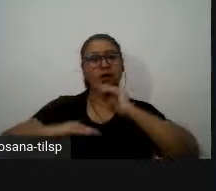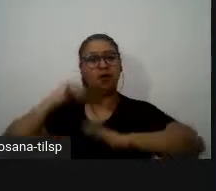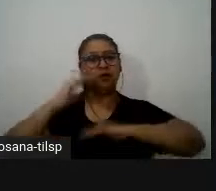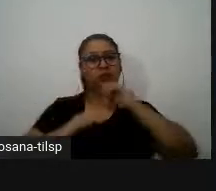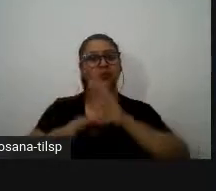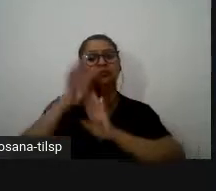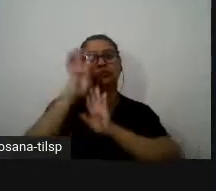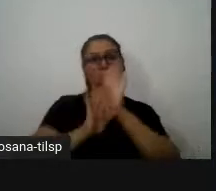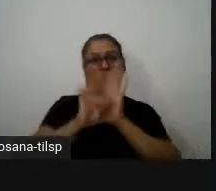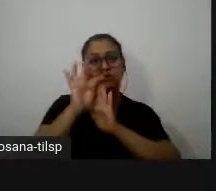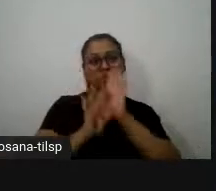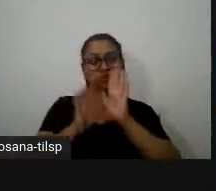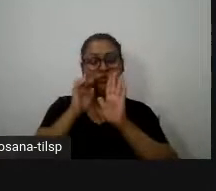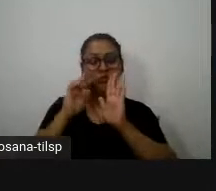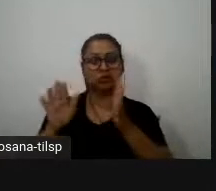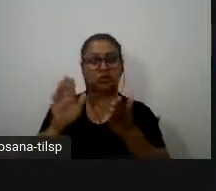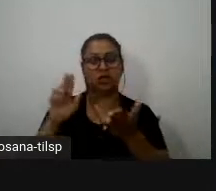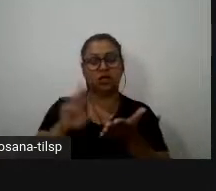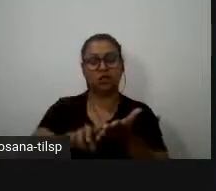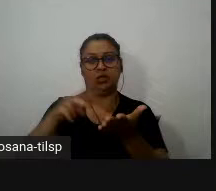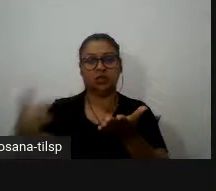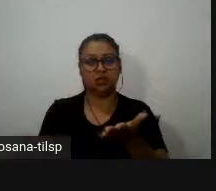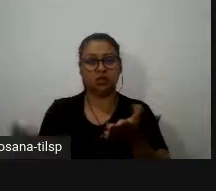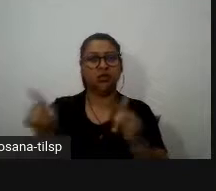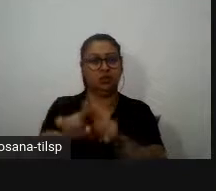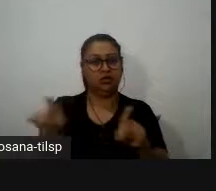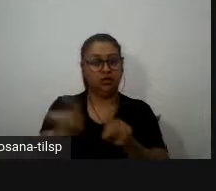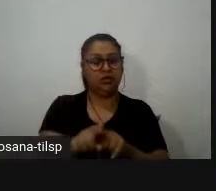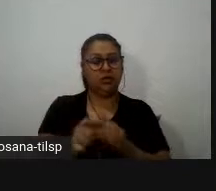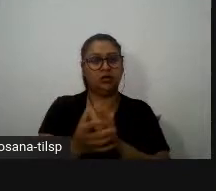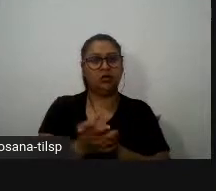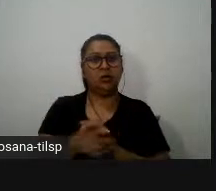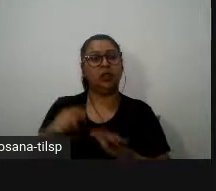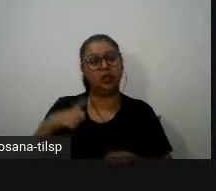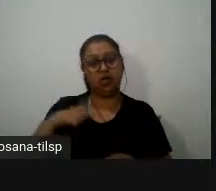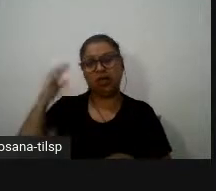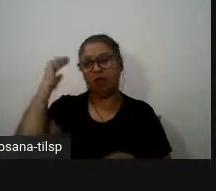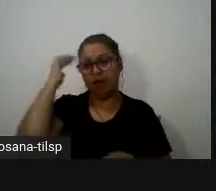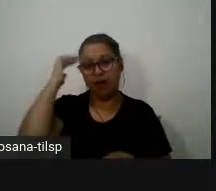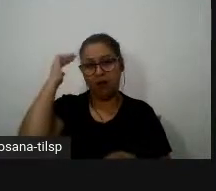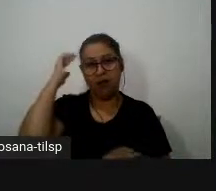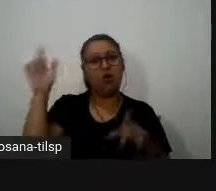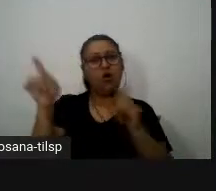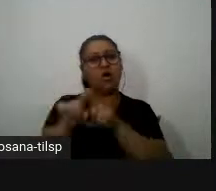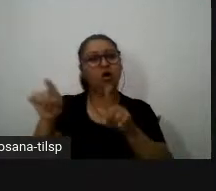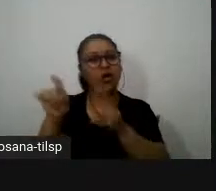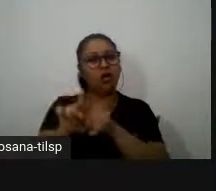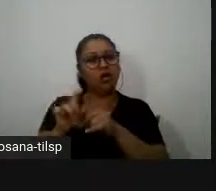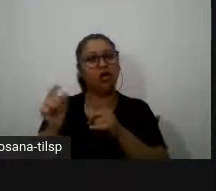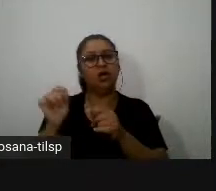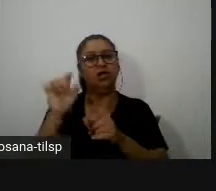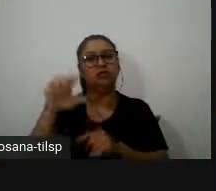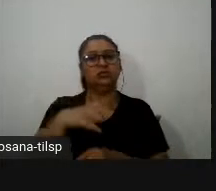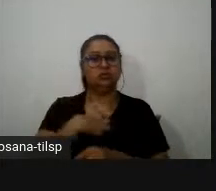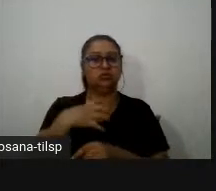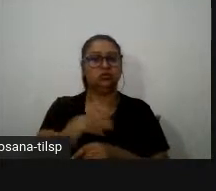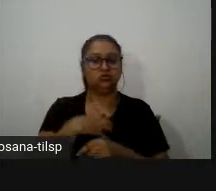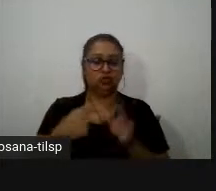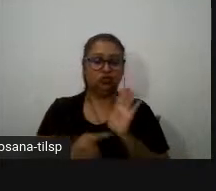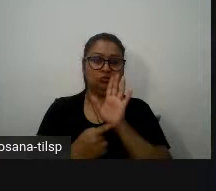textos estão disponíveis uma memória coletiva no arquitexto sob forma de nebulosa